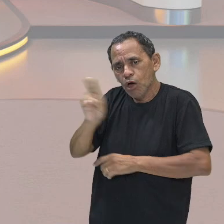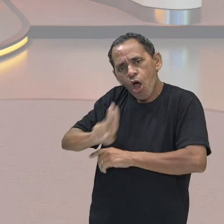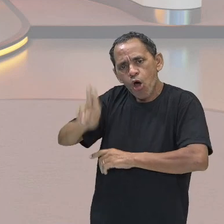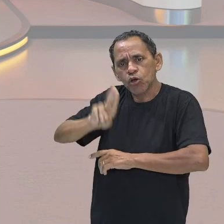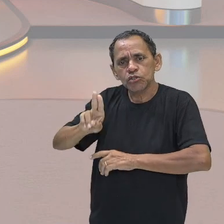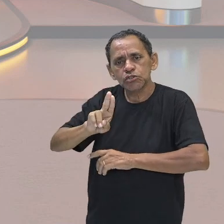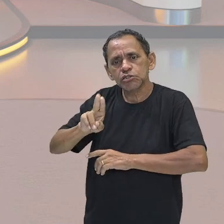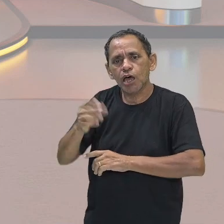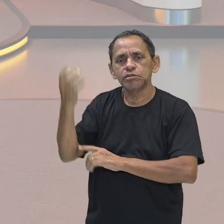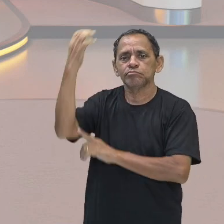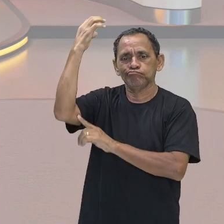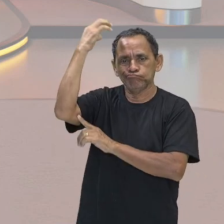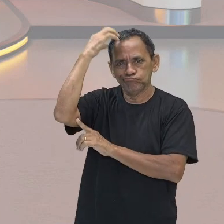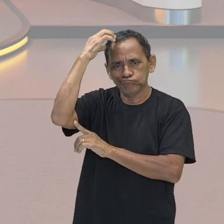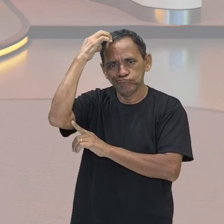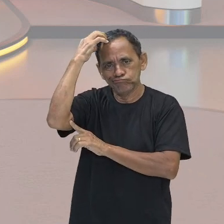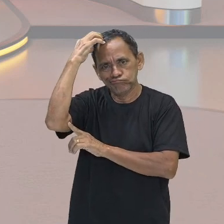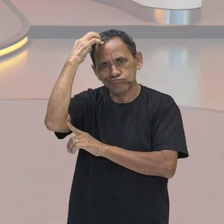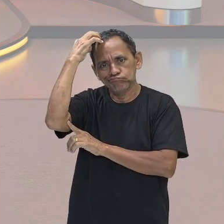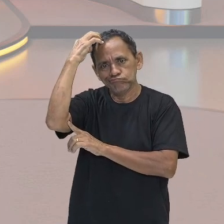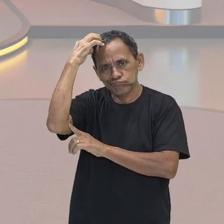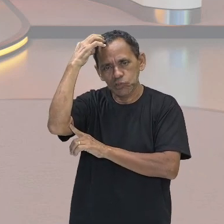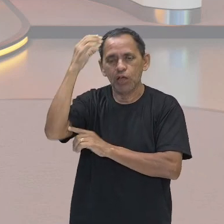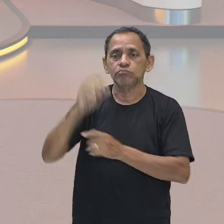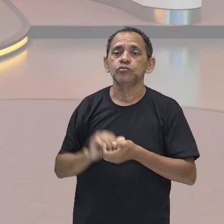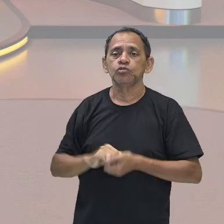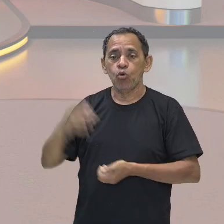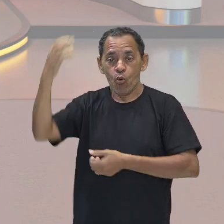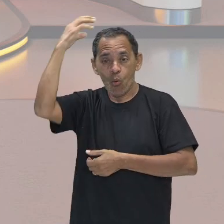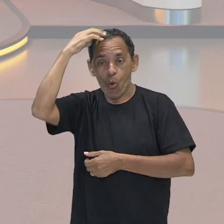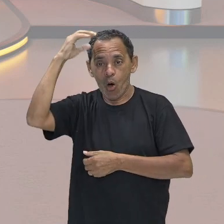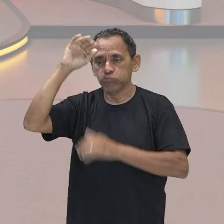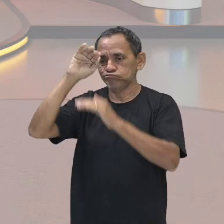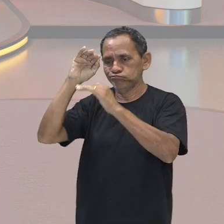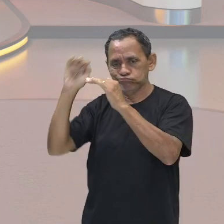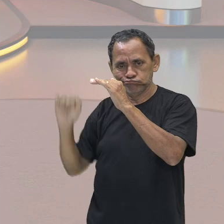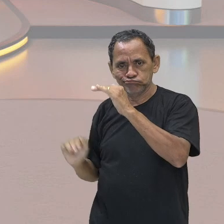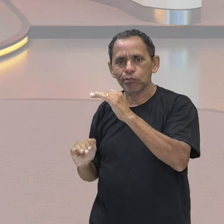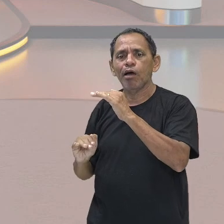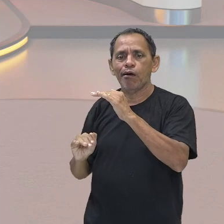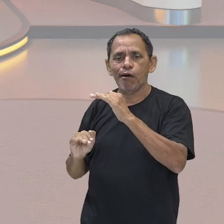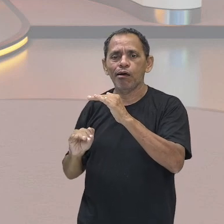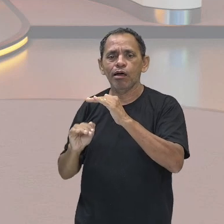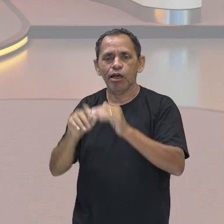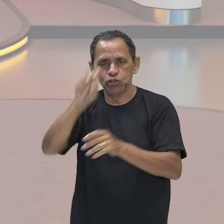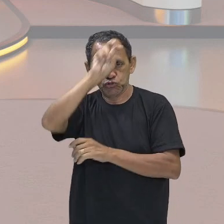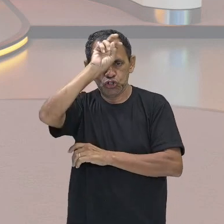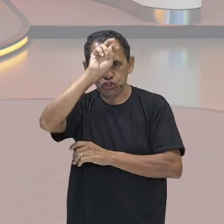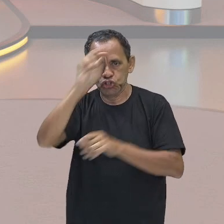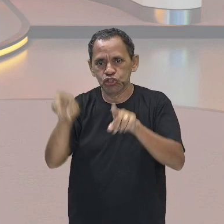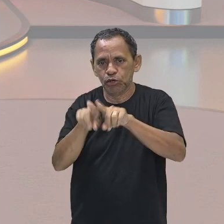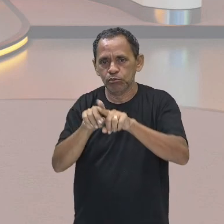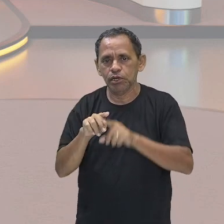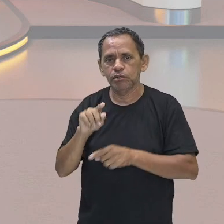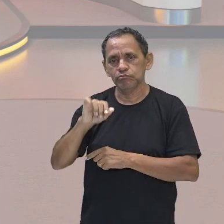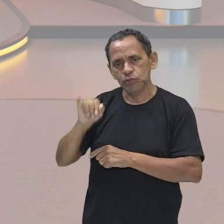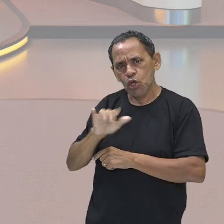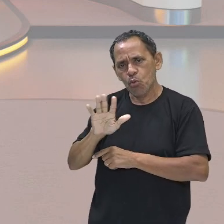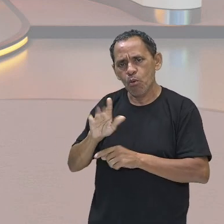utilizar-se, então, dessa coroa, que é a coroa do Alto e Baixo Egito, na sua cabecinha. Por isso, ali, vocês têm a imagem, né? A da coroa